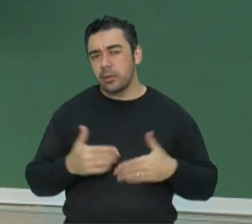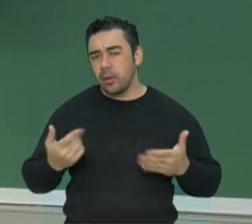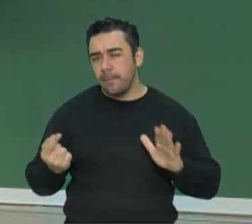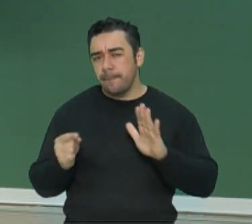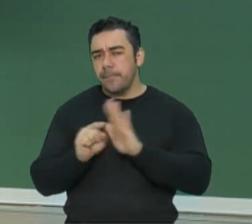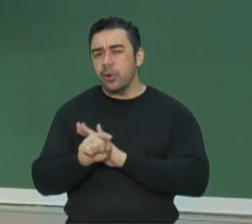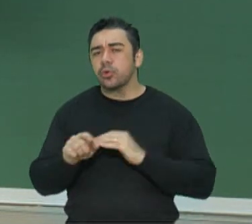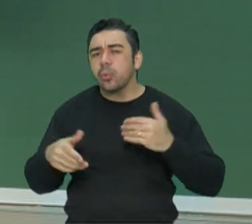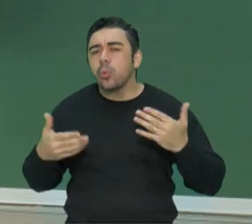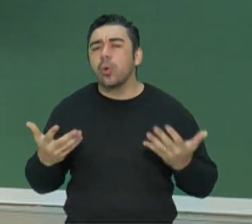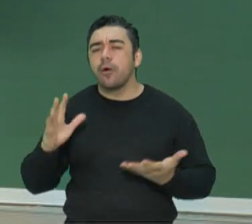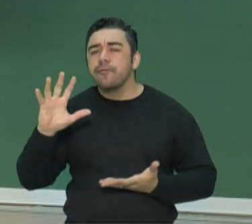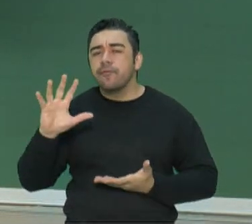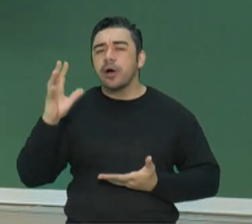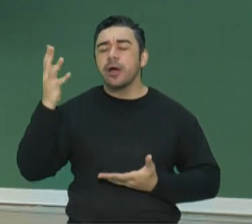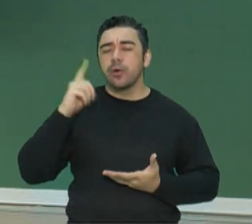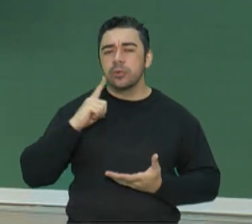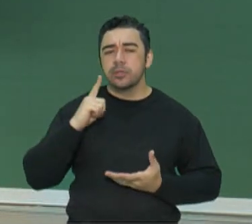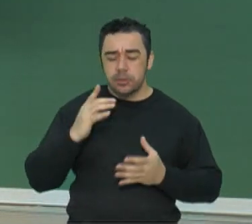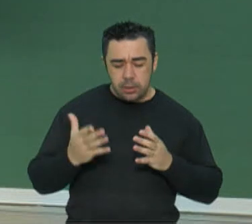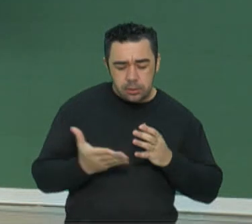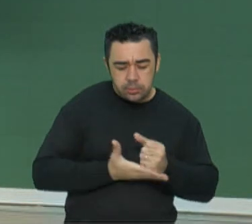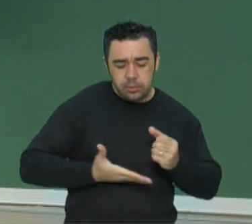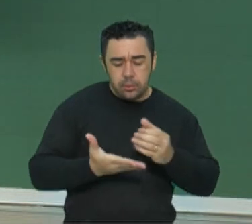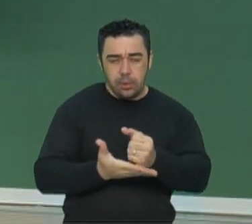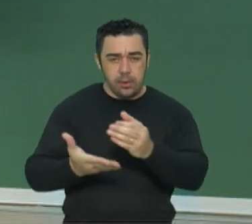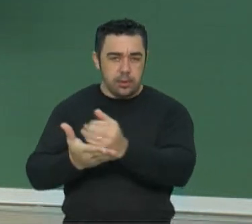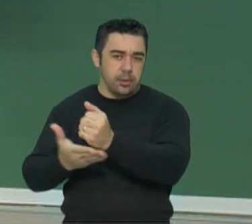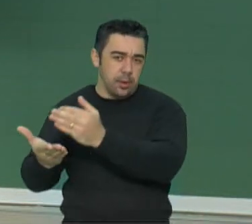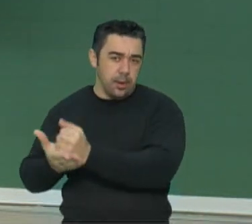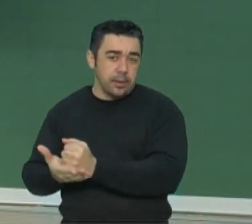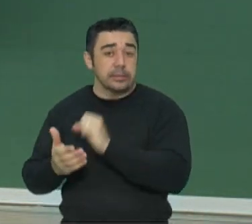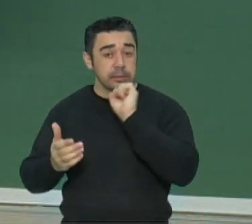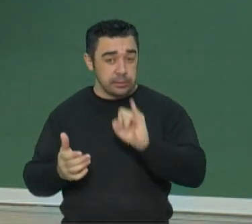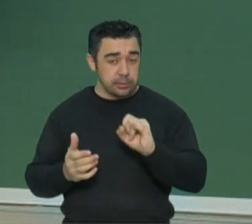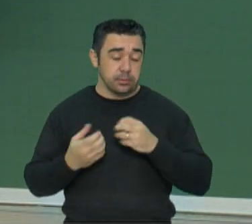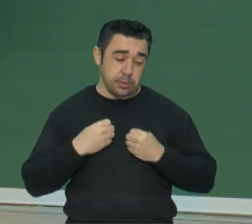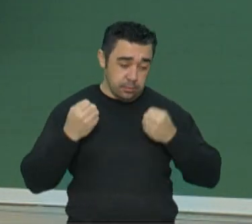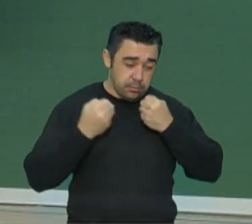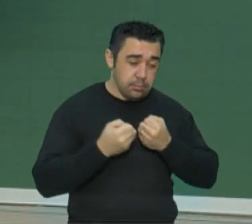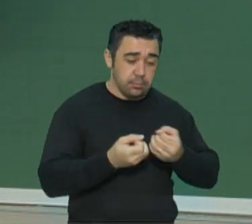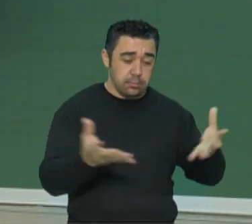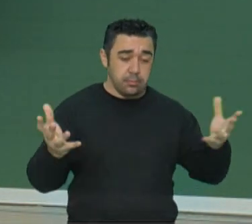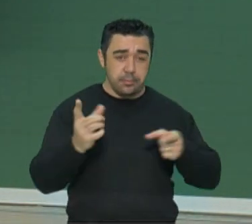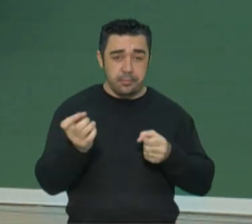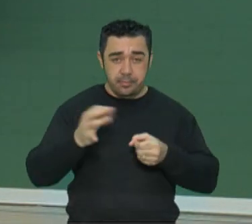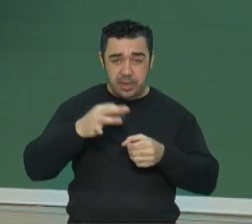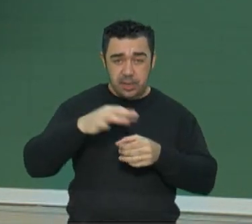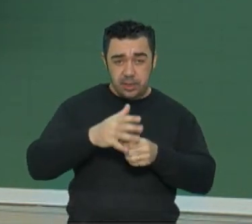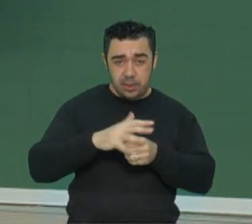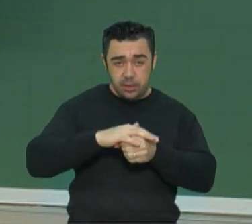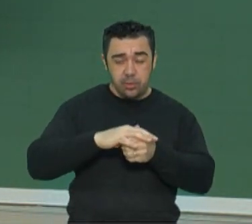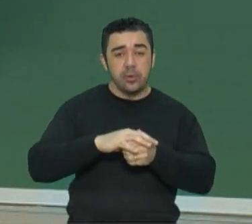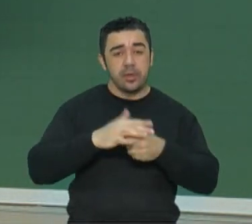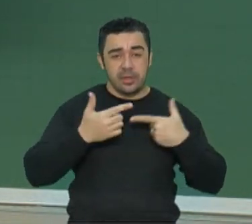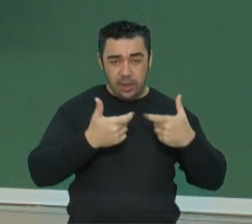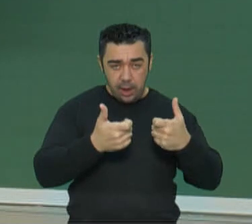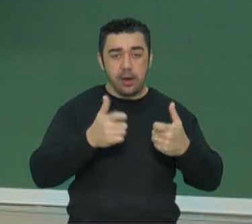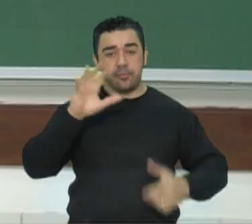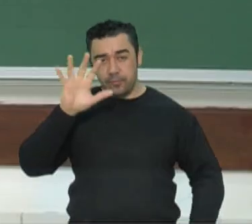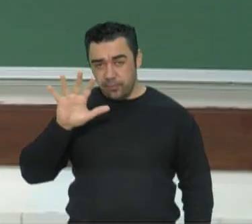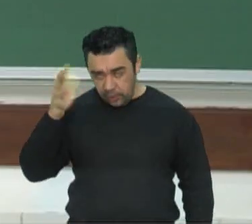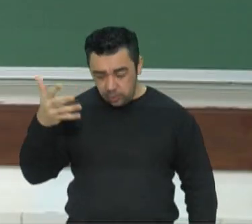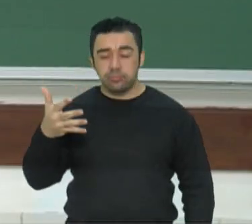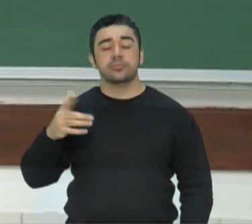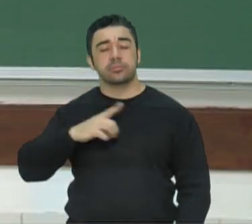colheita? Se eles estão semeando guerra, o que eles vão colher? Guerra. A charge deixa entender que ambos estão se